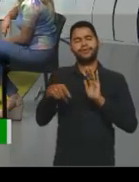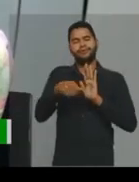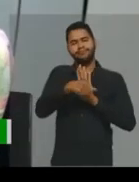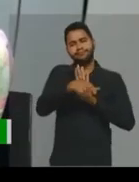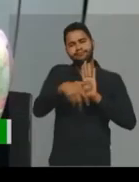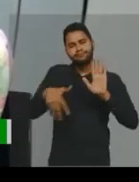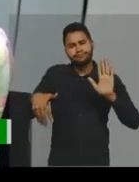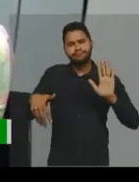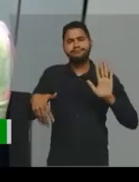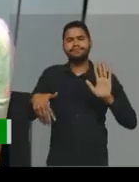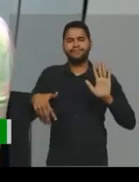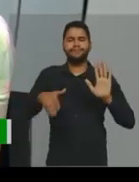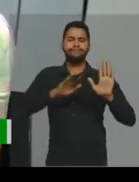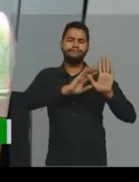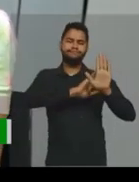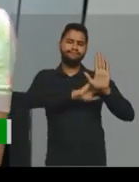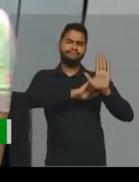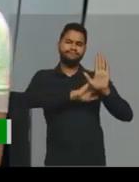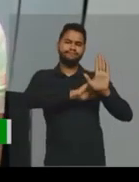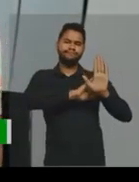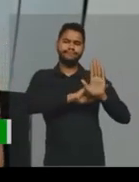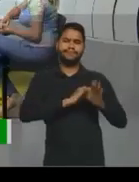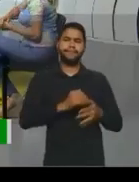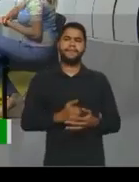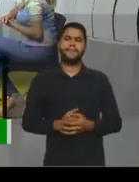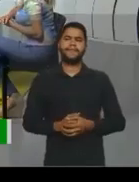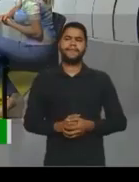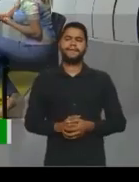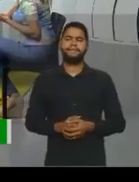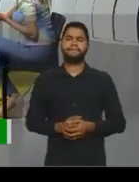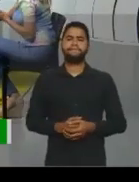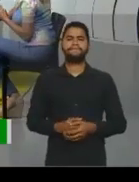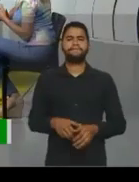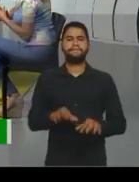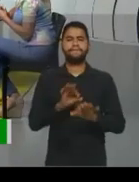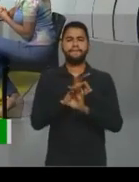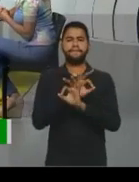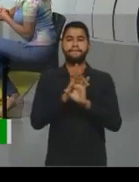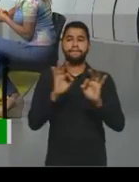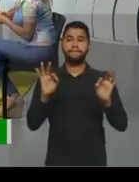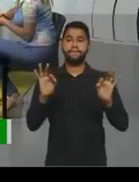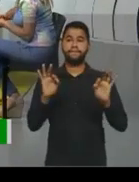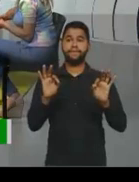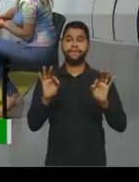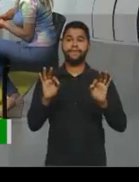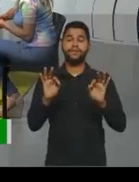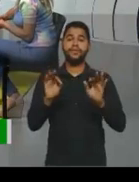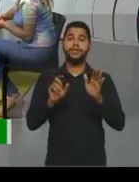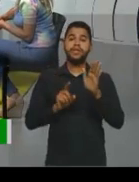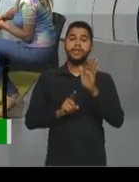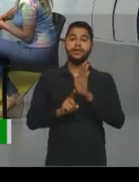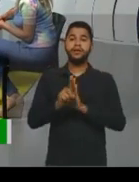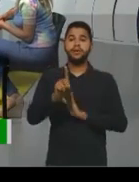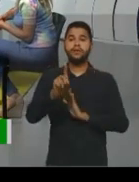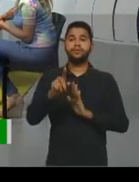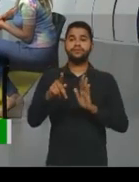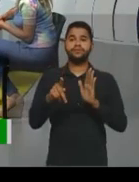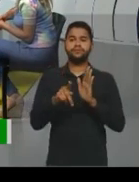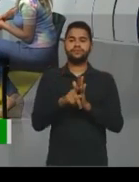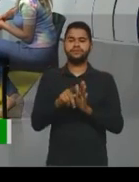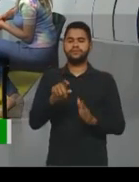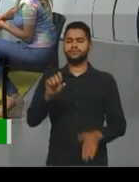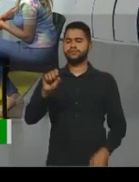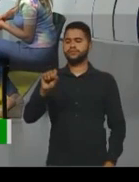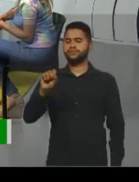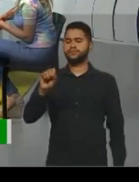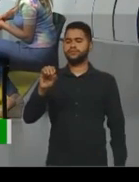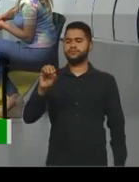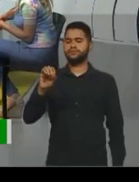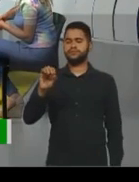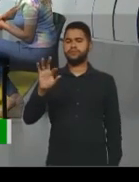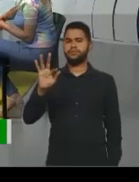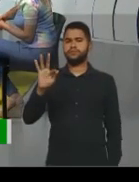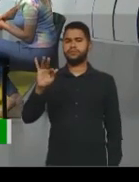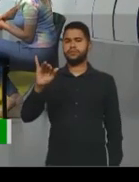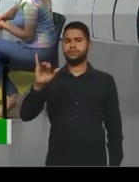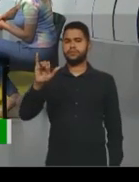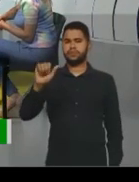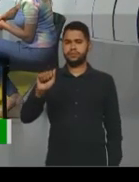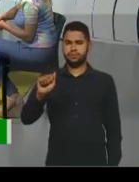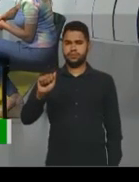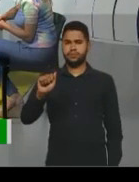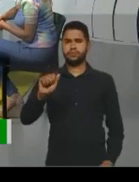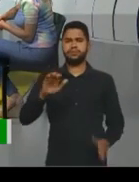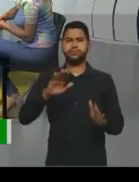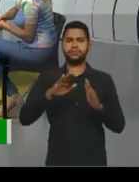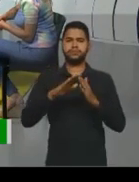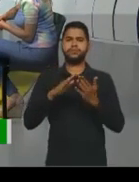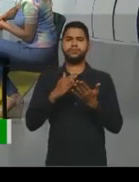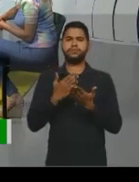figurado. Né, professora? Excelente, professoras. A nossa próxima dúvida é da Sofia. Ela é estudante da